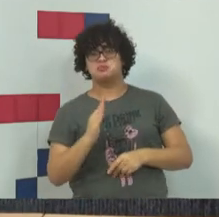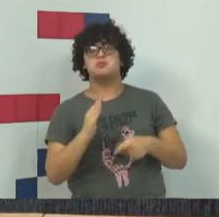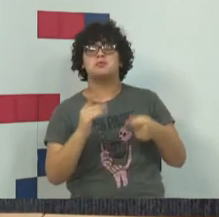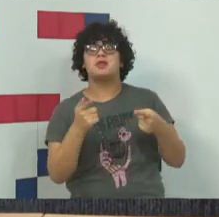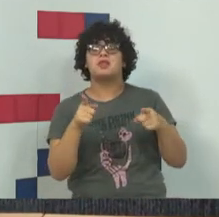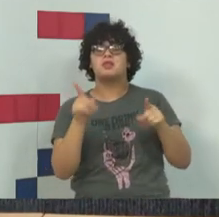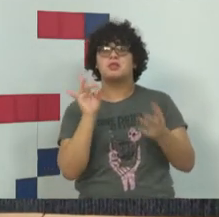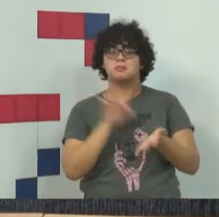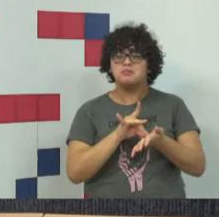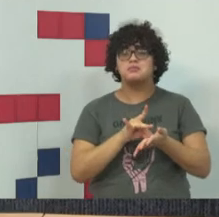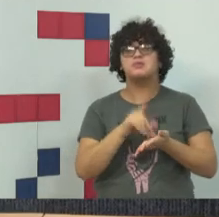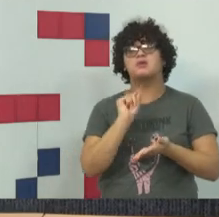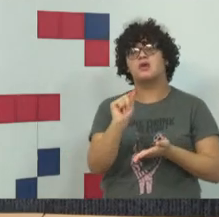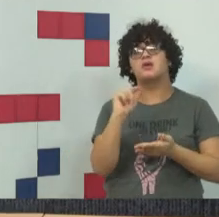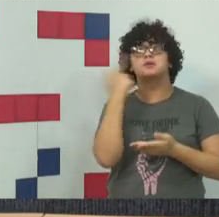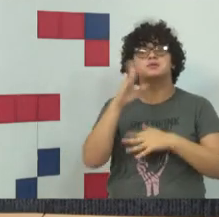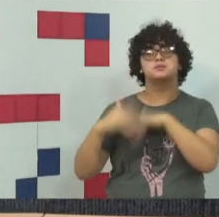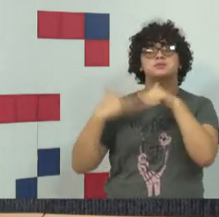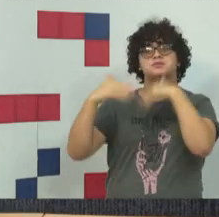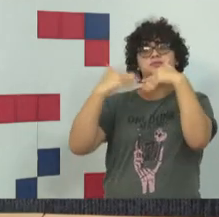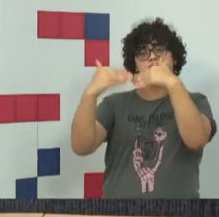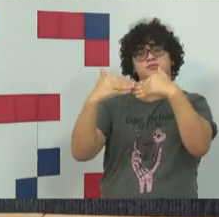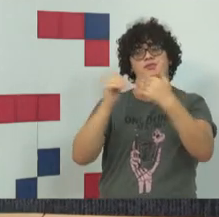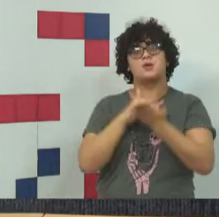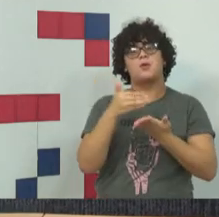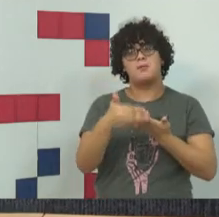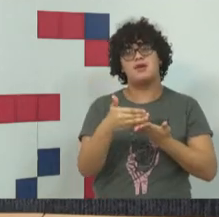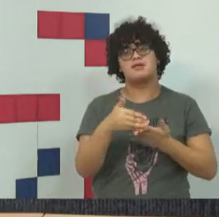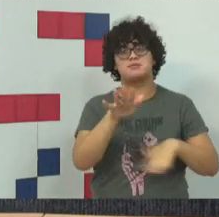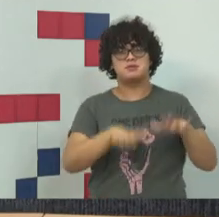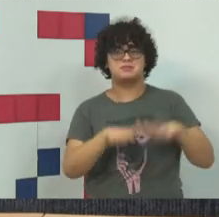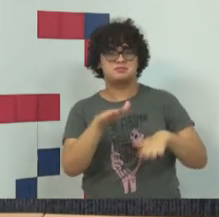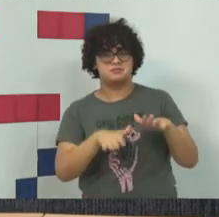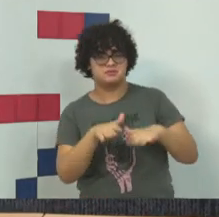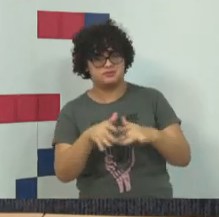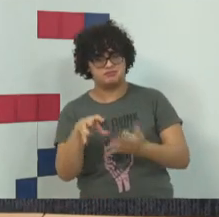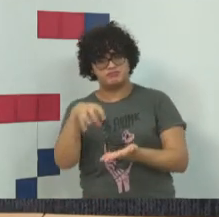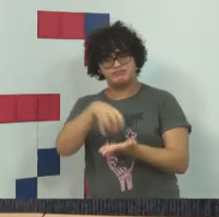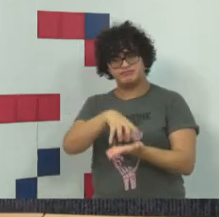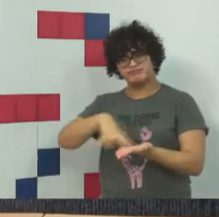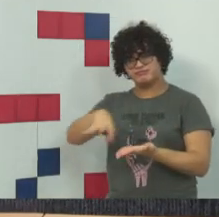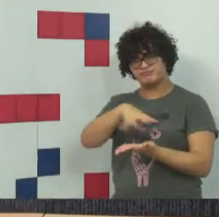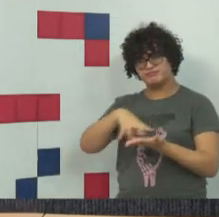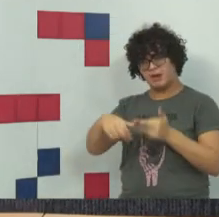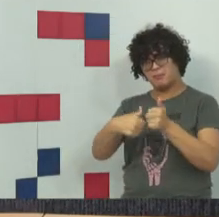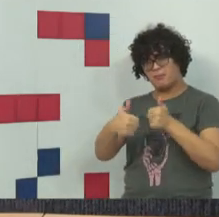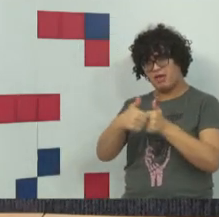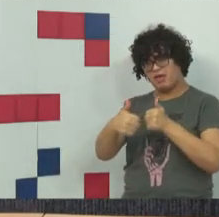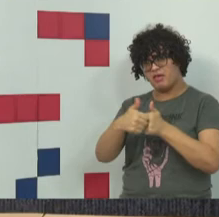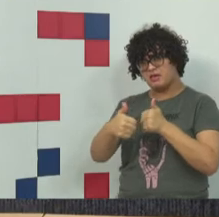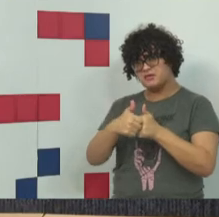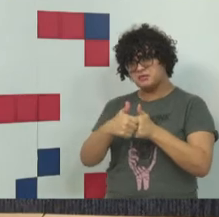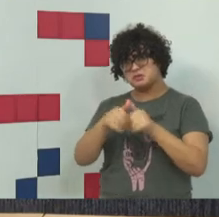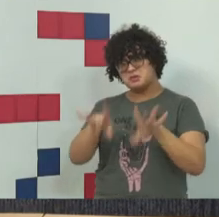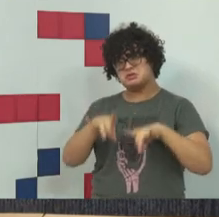o desenvolvimento começa ali no Vale do Silício, na Califórnia, e